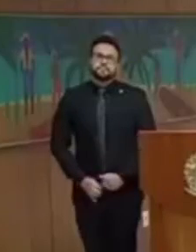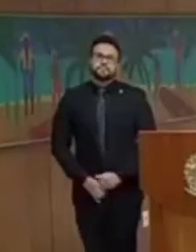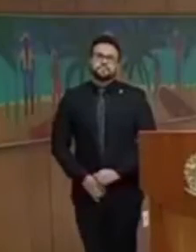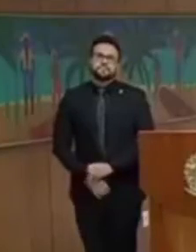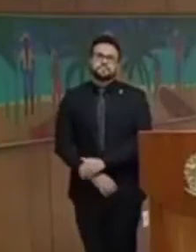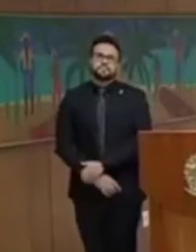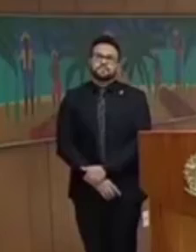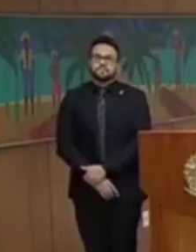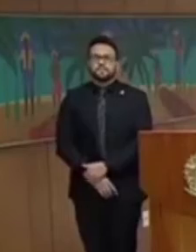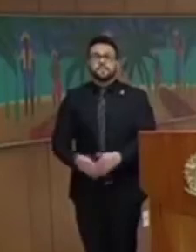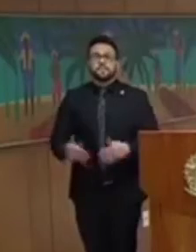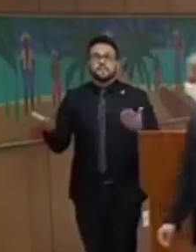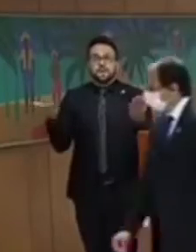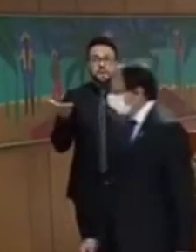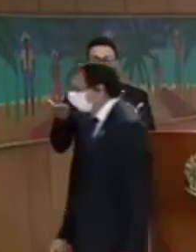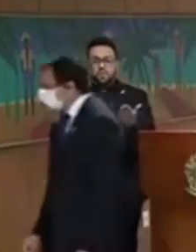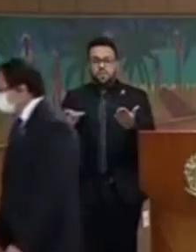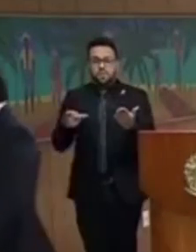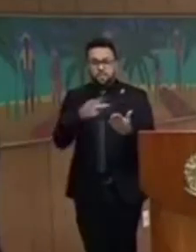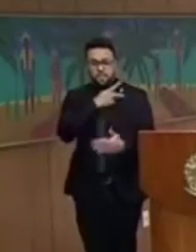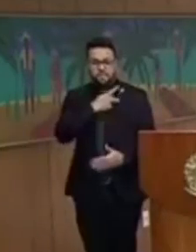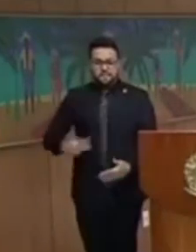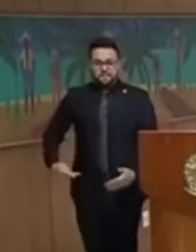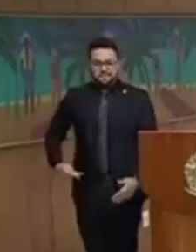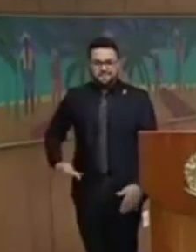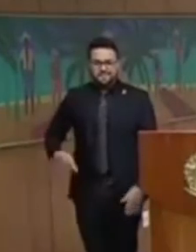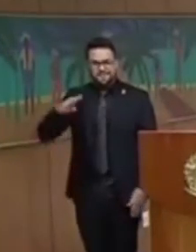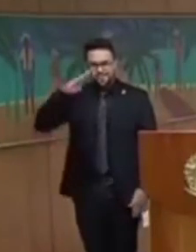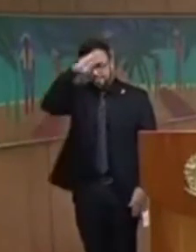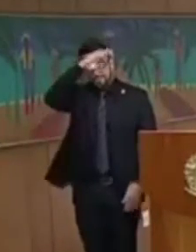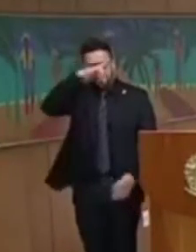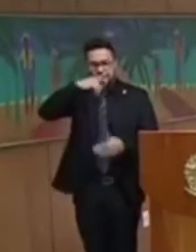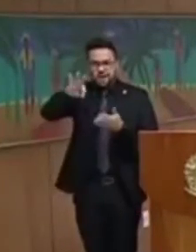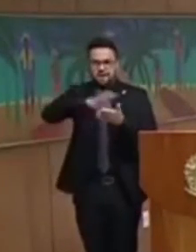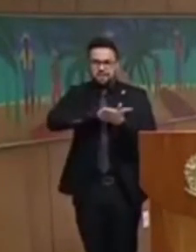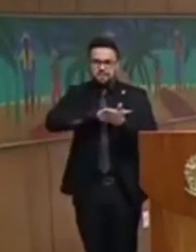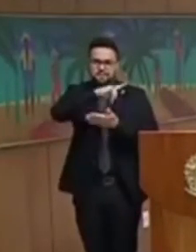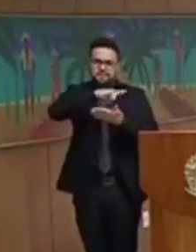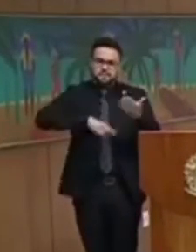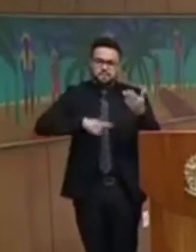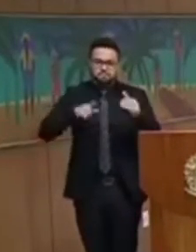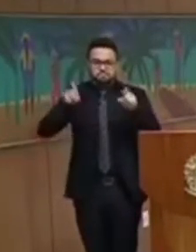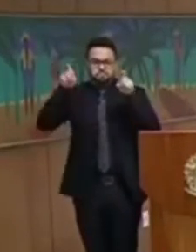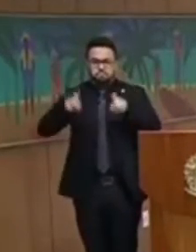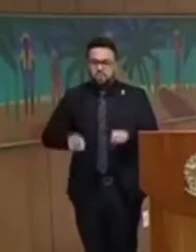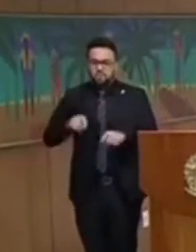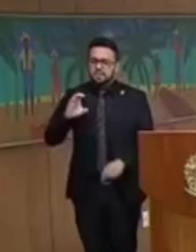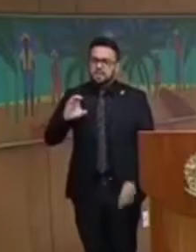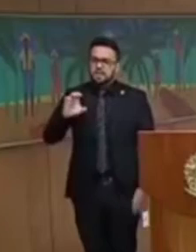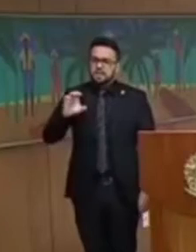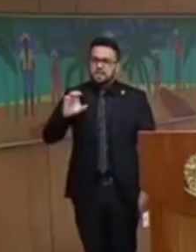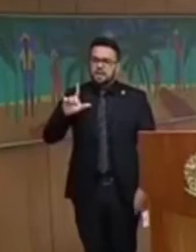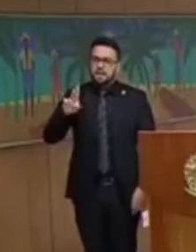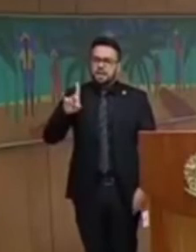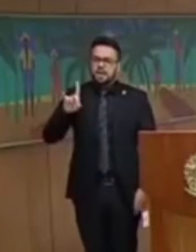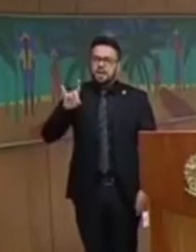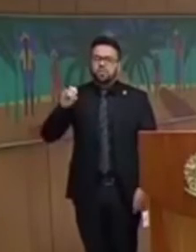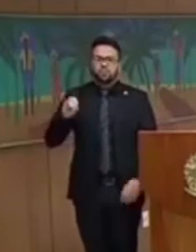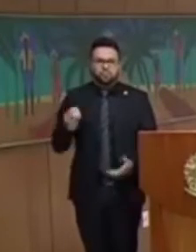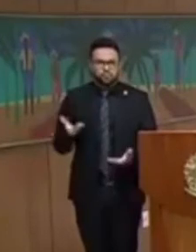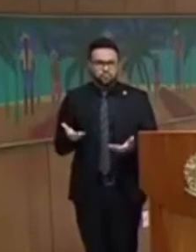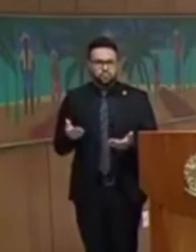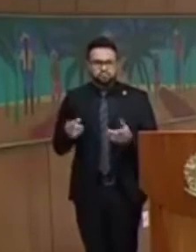Neste momento, o presidente da República assina o termo que dá posse ao senhor Cláudio de Castro